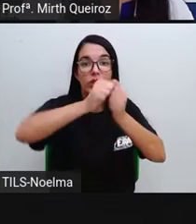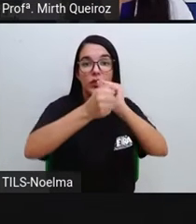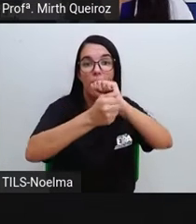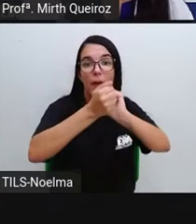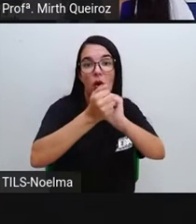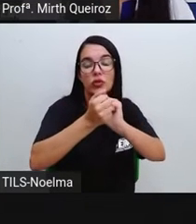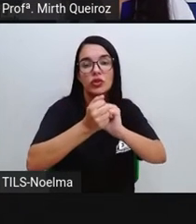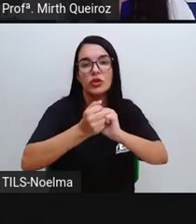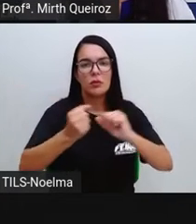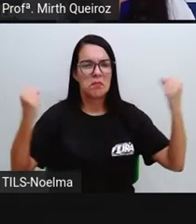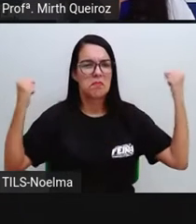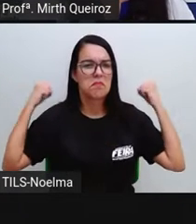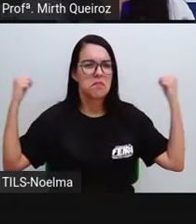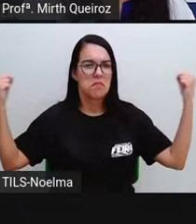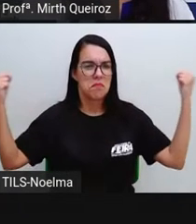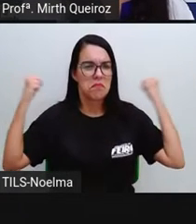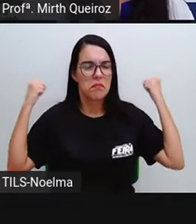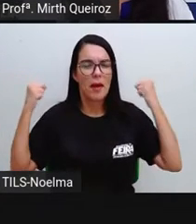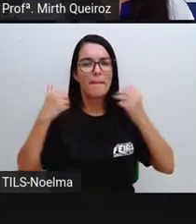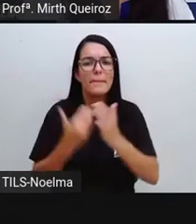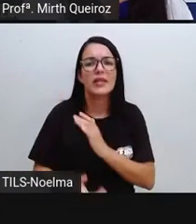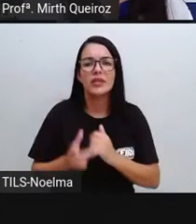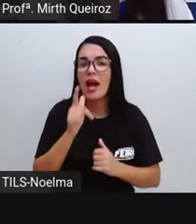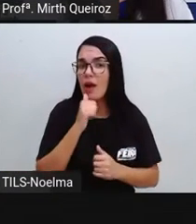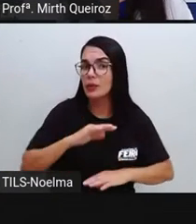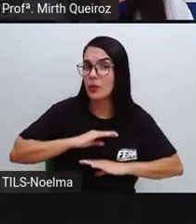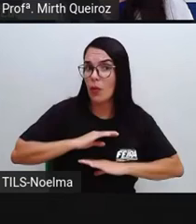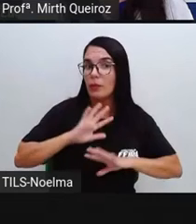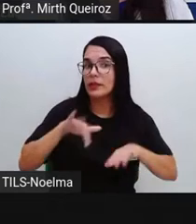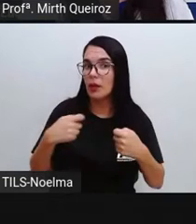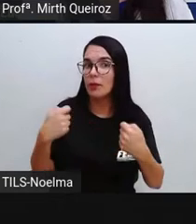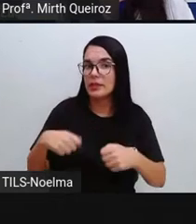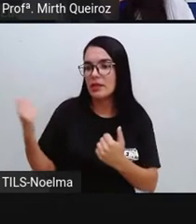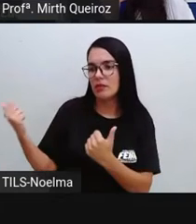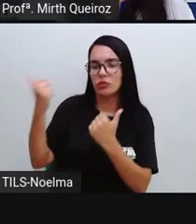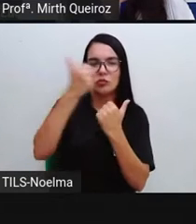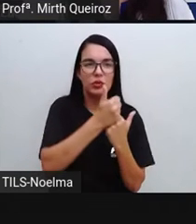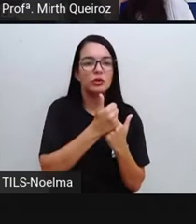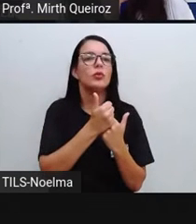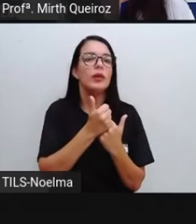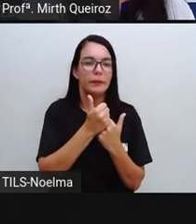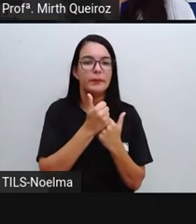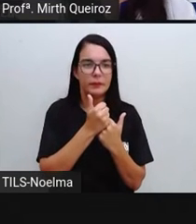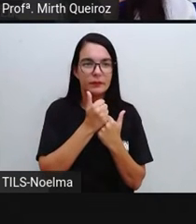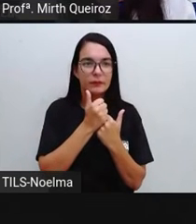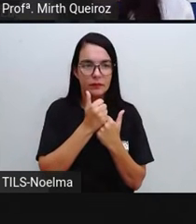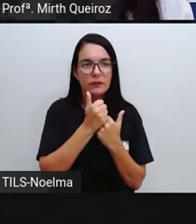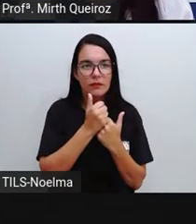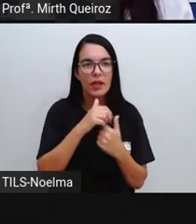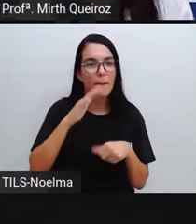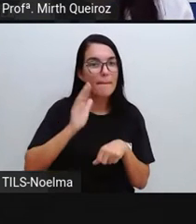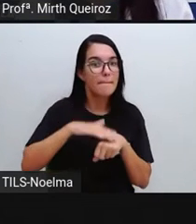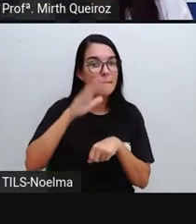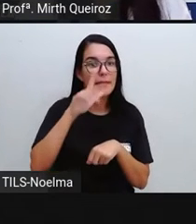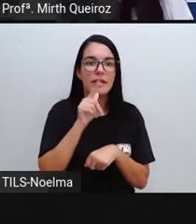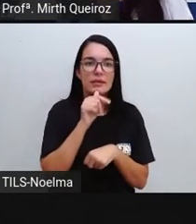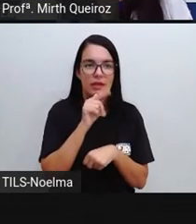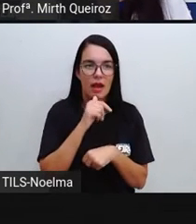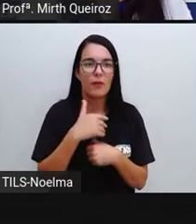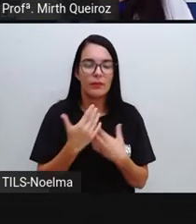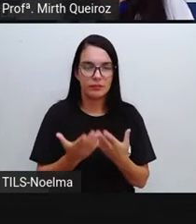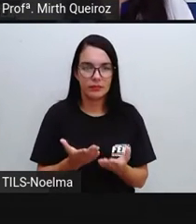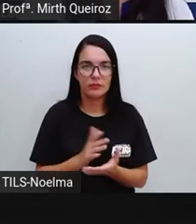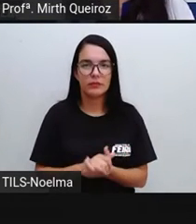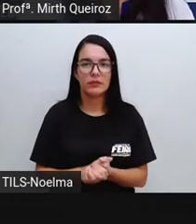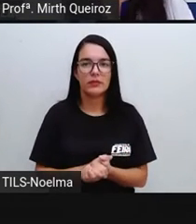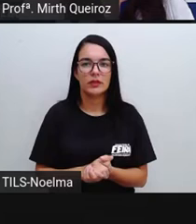Muita água E se ela perde muita água Ela tem que repor Essa quantidade de água Então, necessita Tomar uma quantidade Maior de